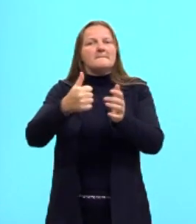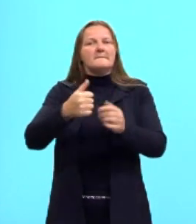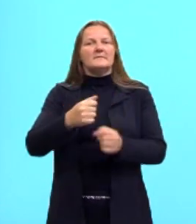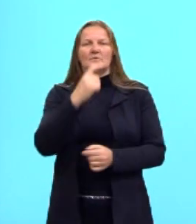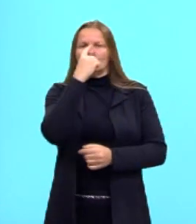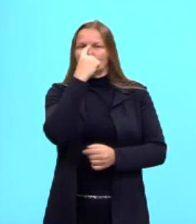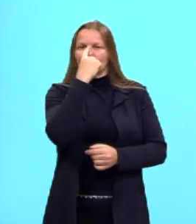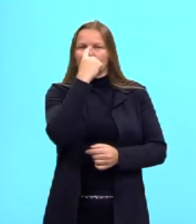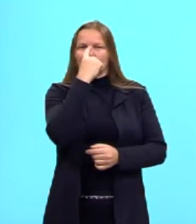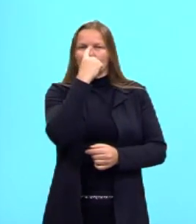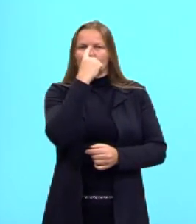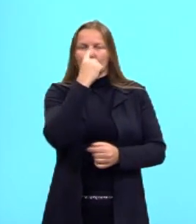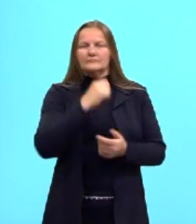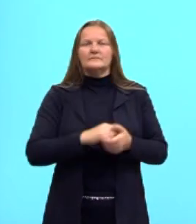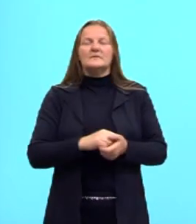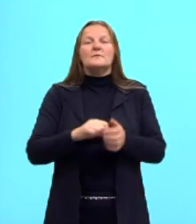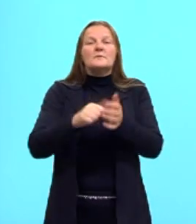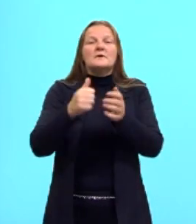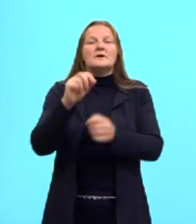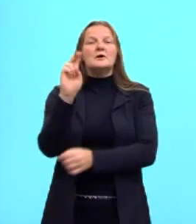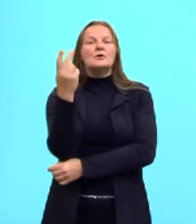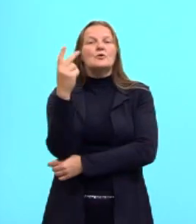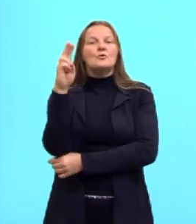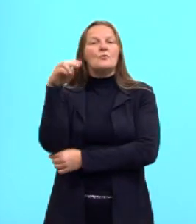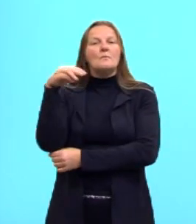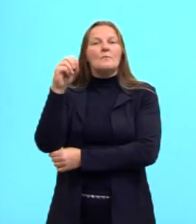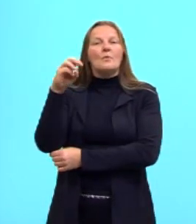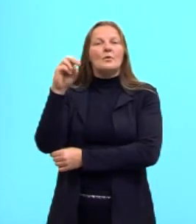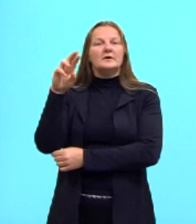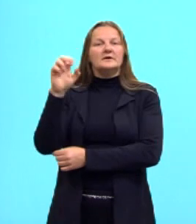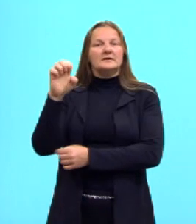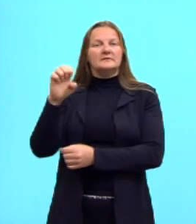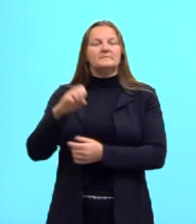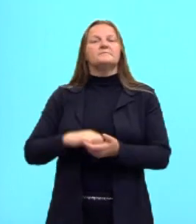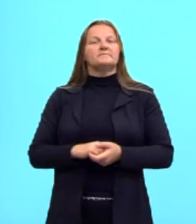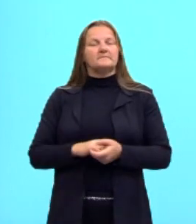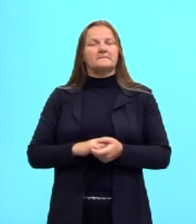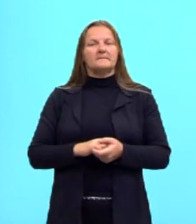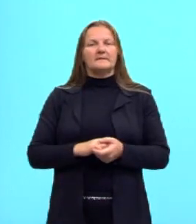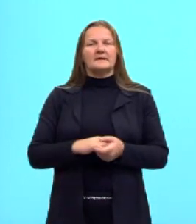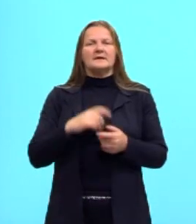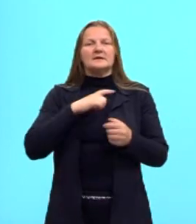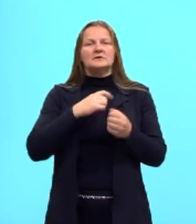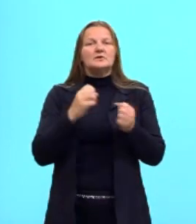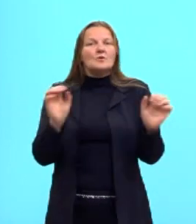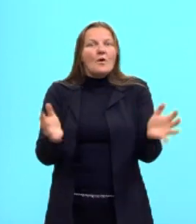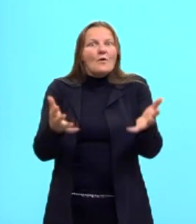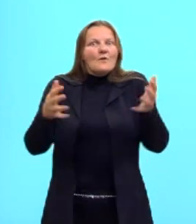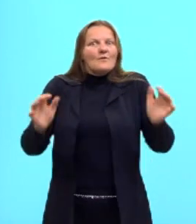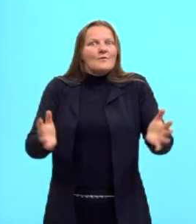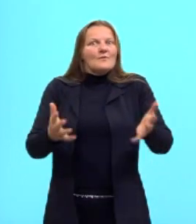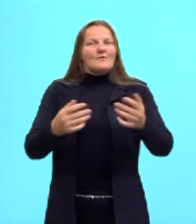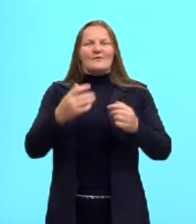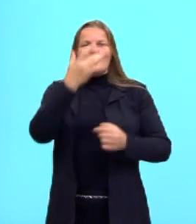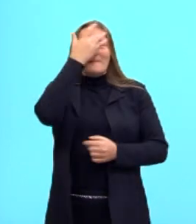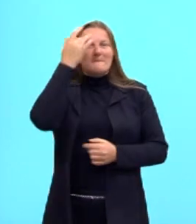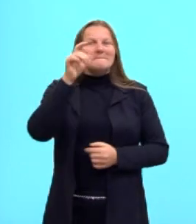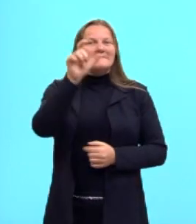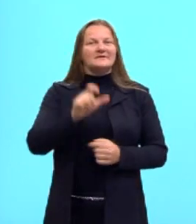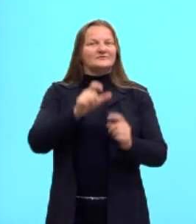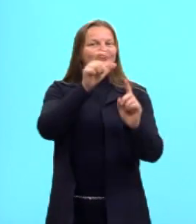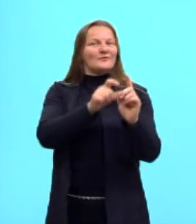vem da palavra humore. De modo geral, ele significa a disposição do ânimo de uma pessoa